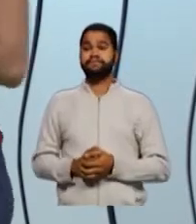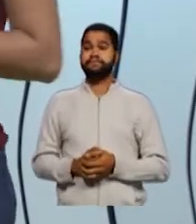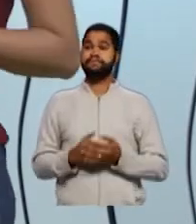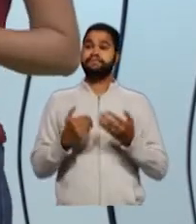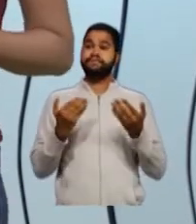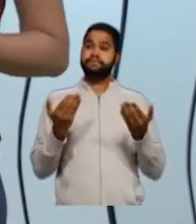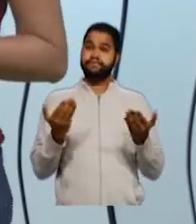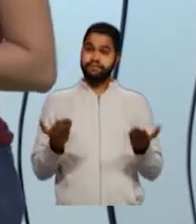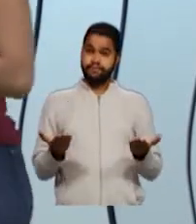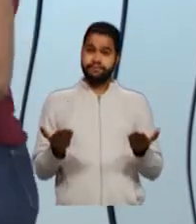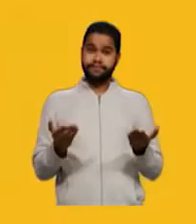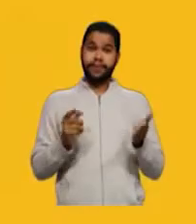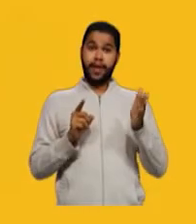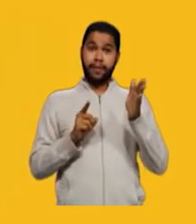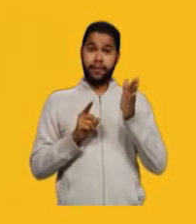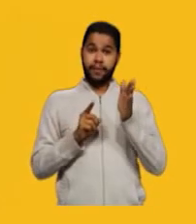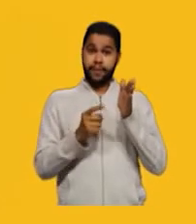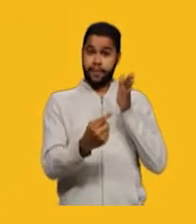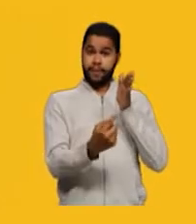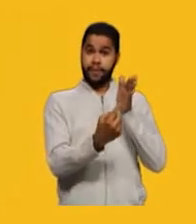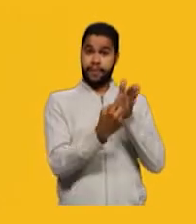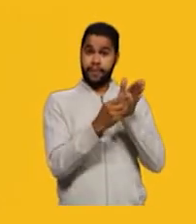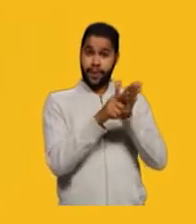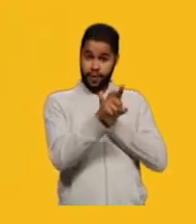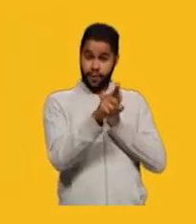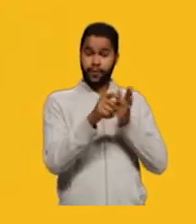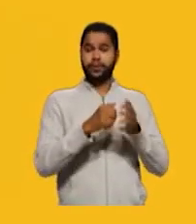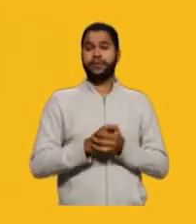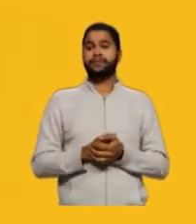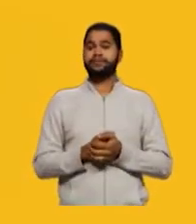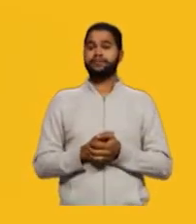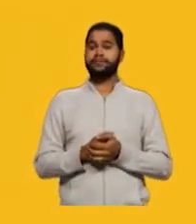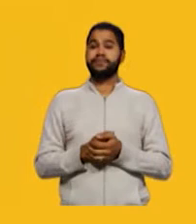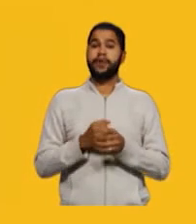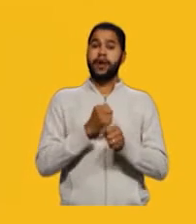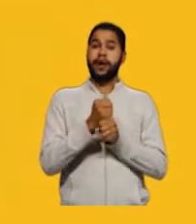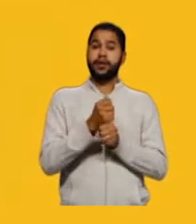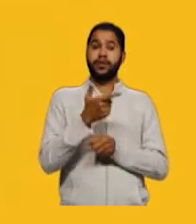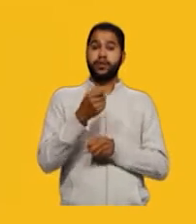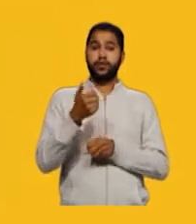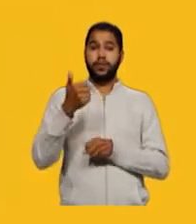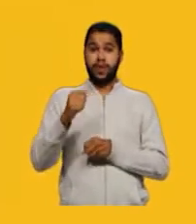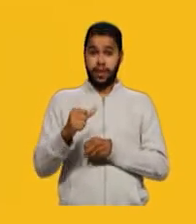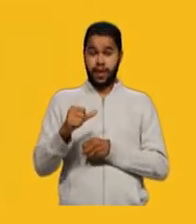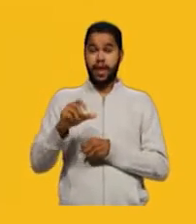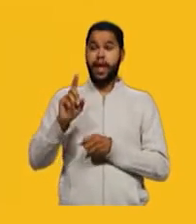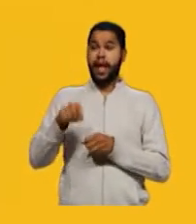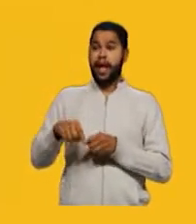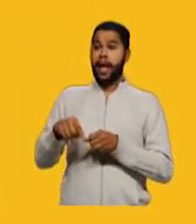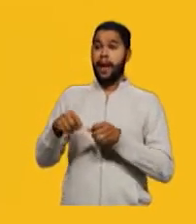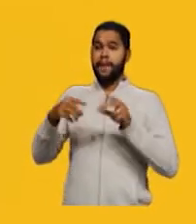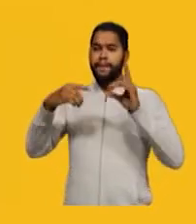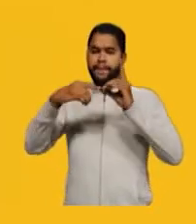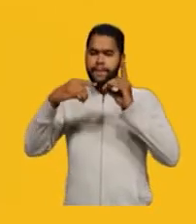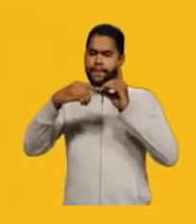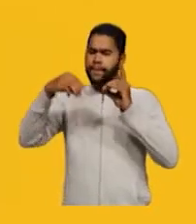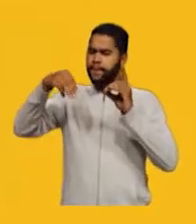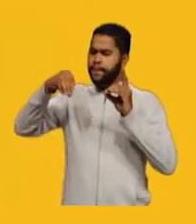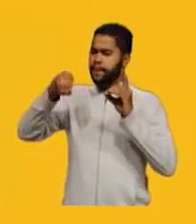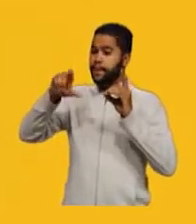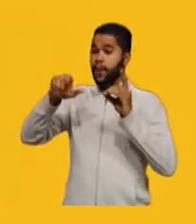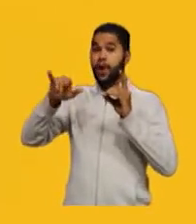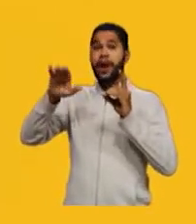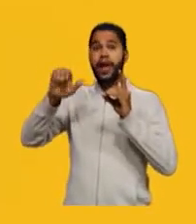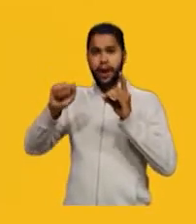Então, a questão. Enem 2013. As moléculas de Nenopushens lembram figuras humanas e